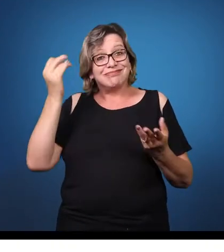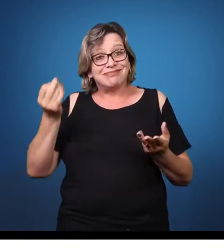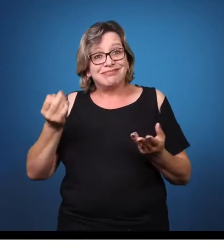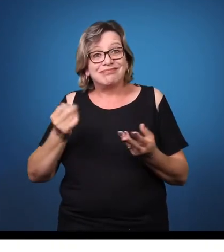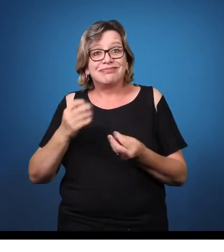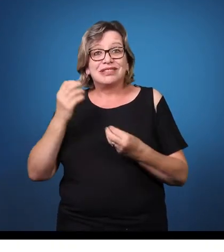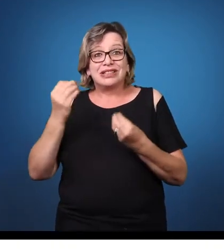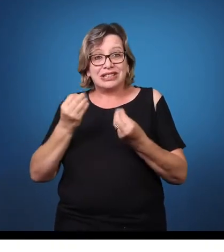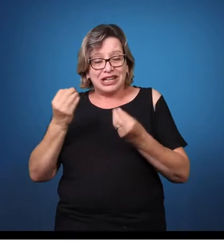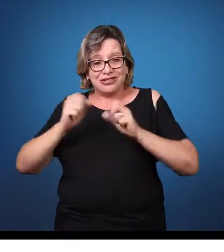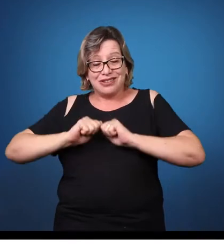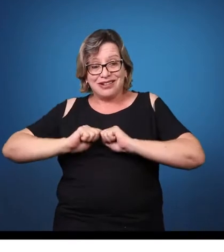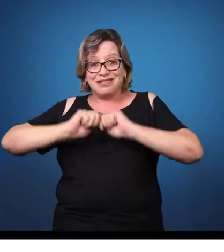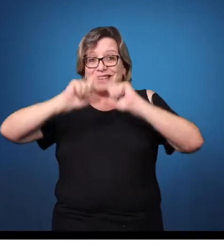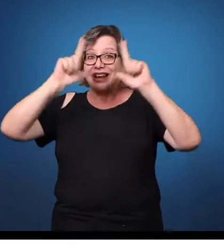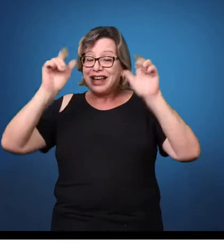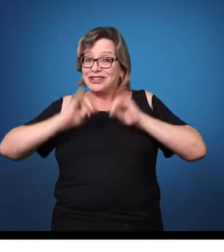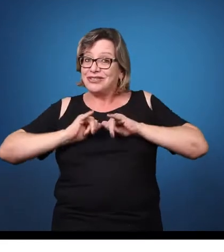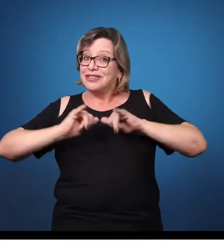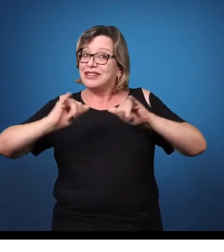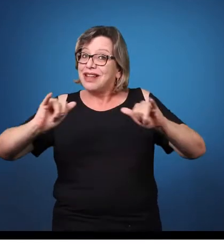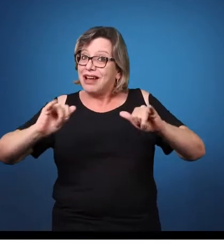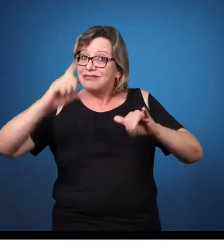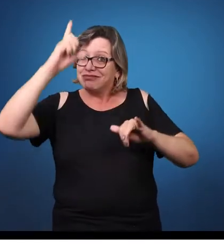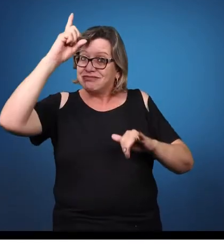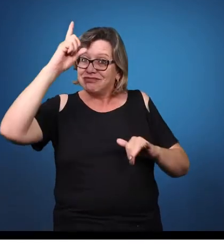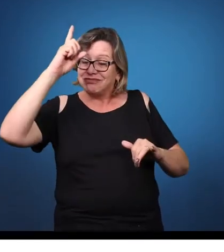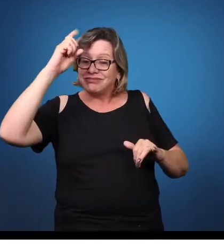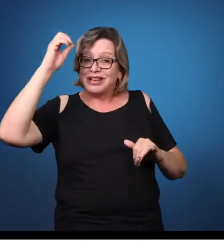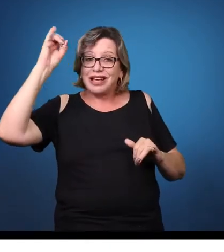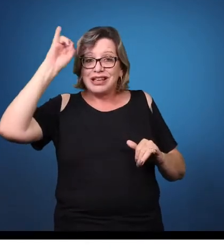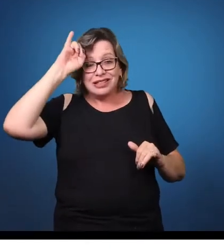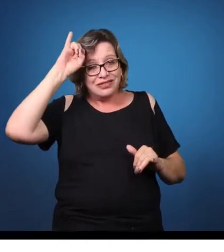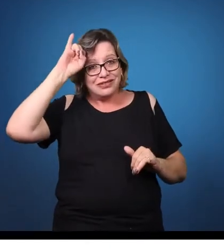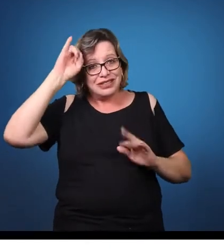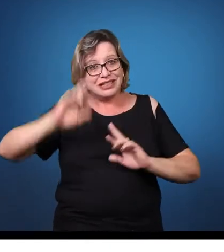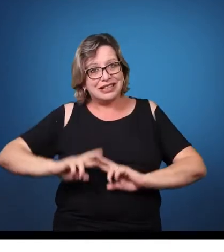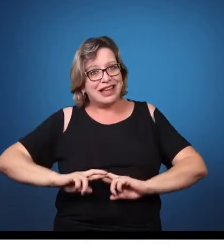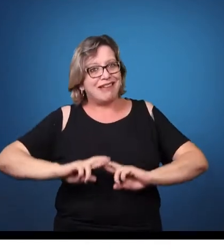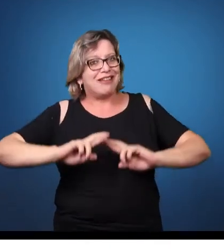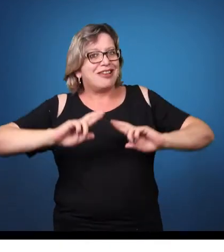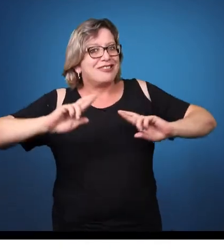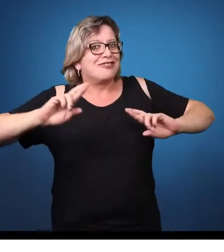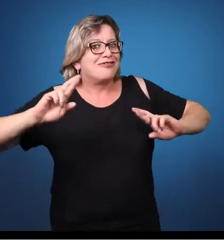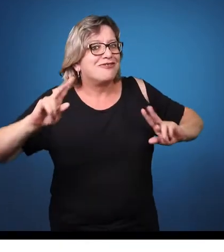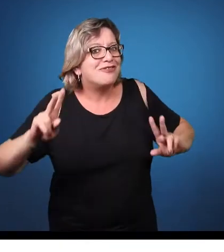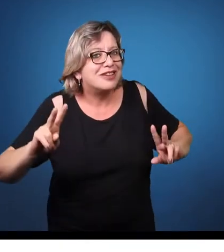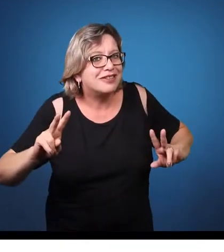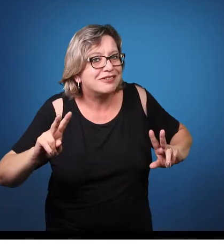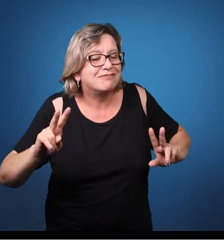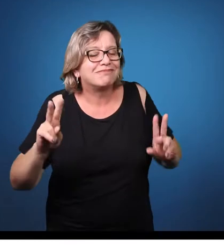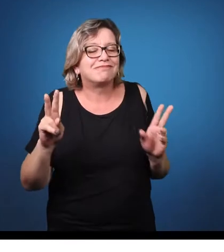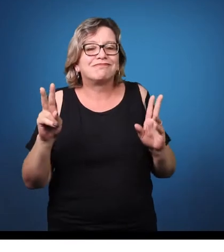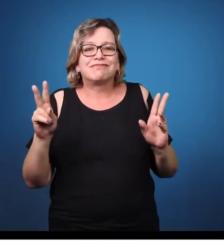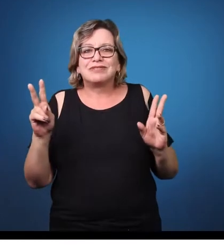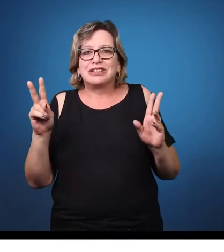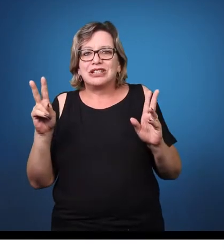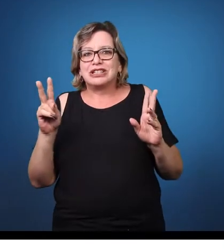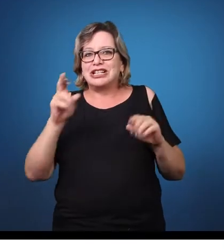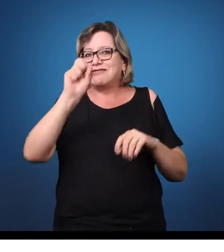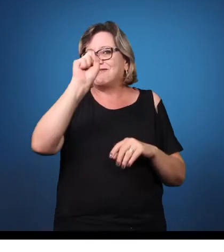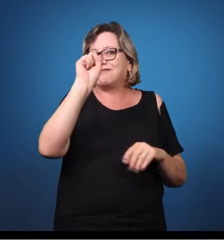uma síndrome. Embora muitas síndromes têm também características de deficiência intelectual,